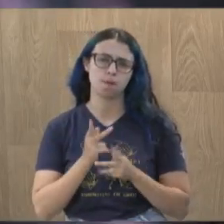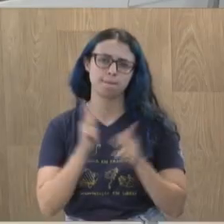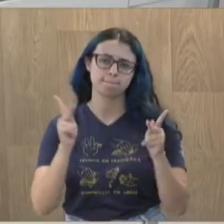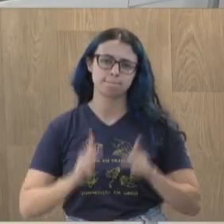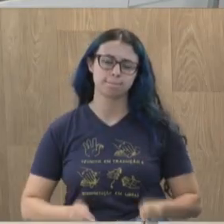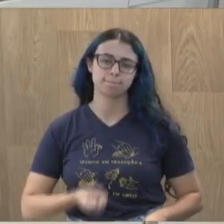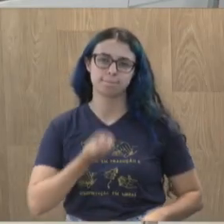Muito obrigado.